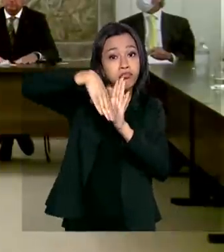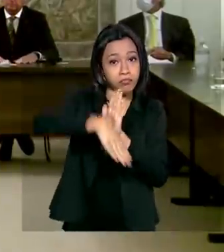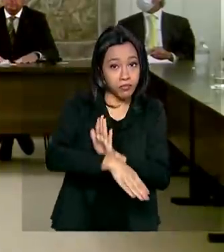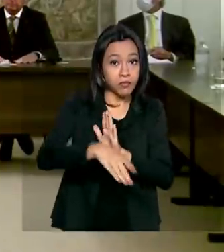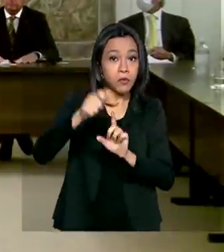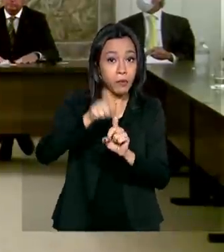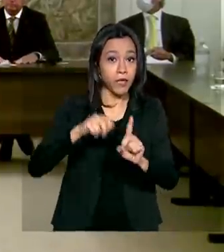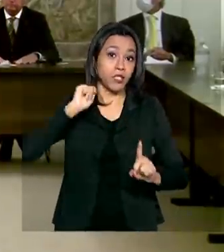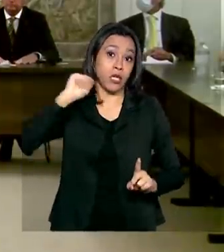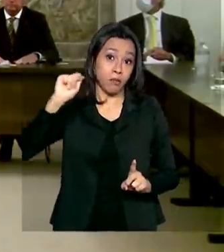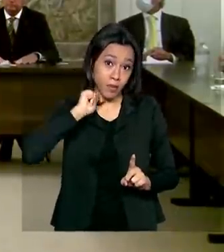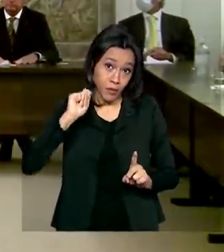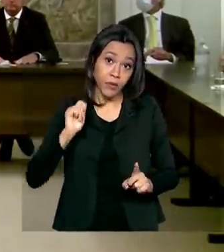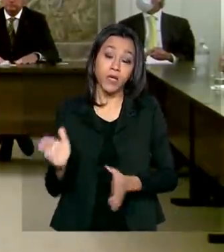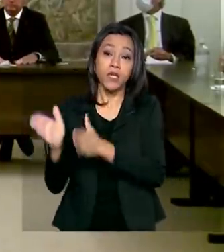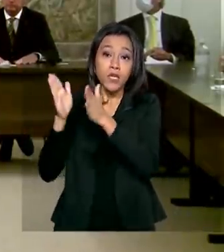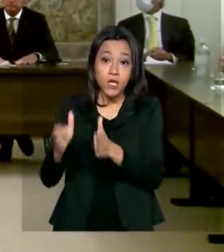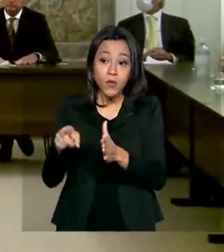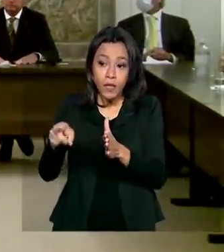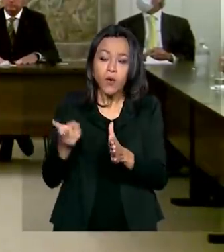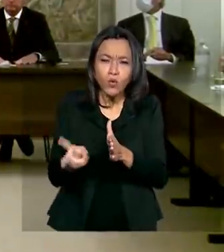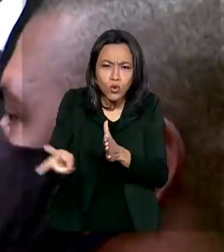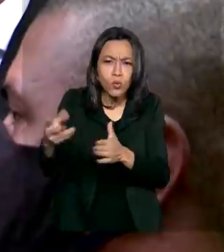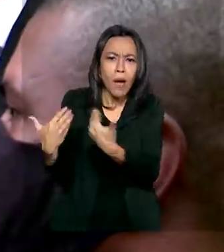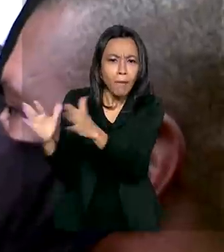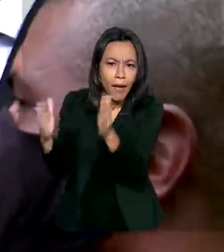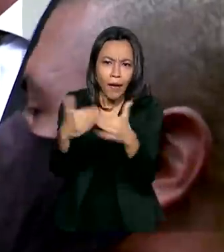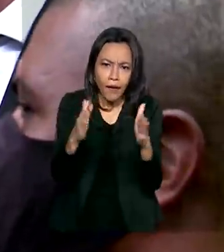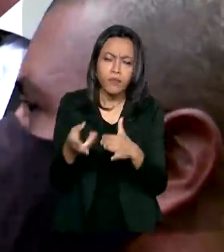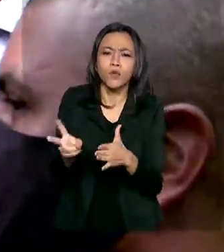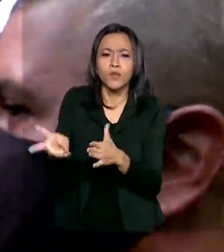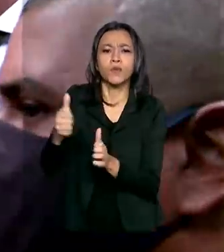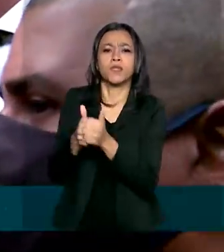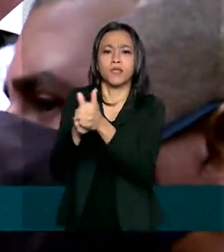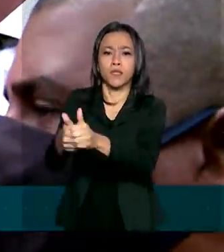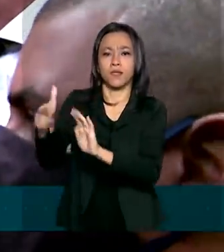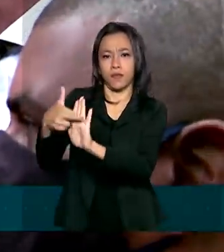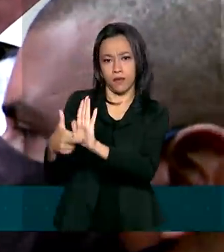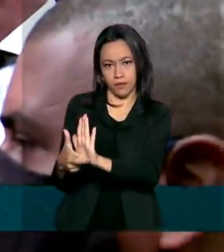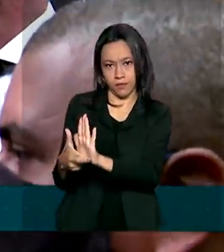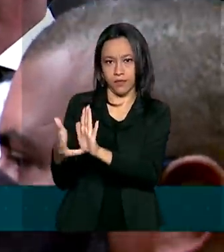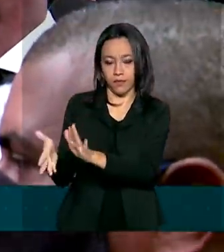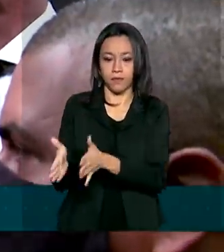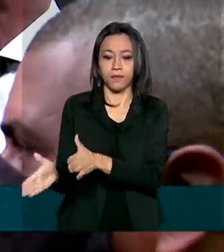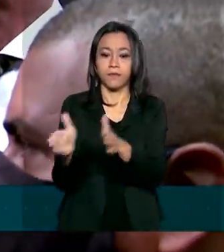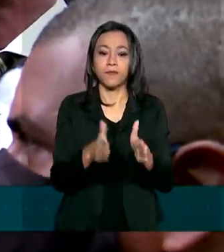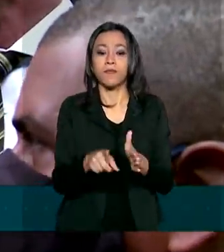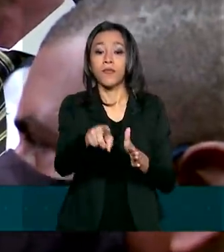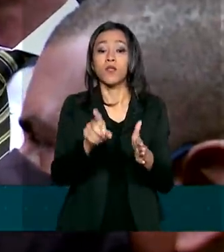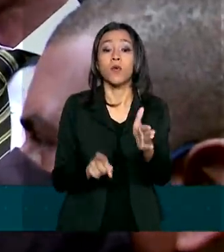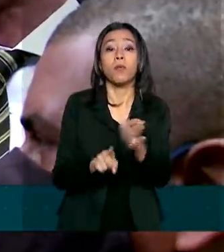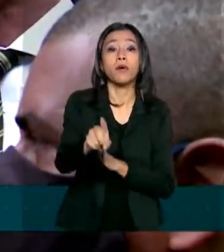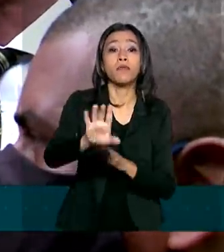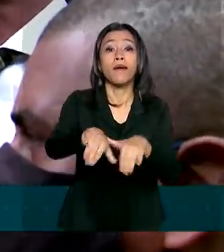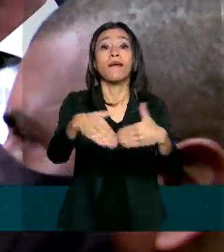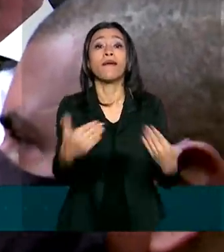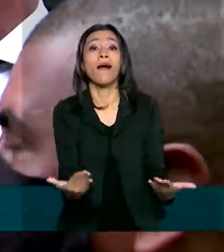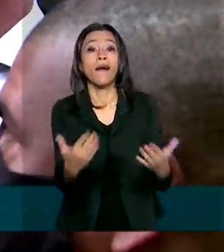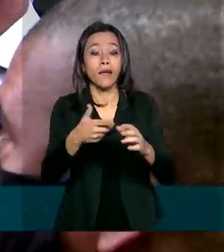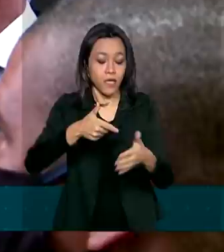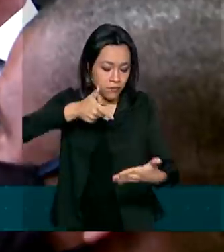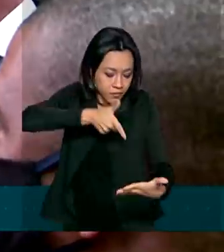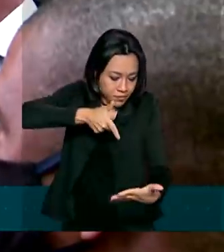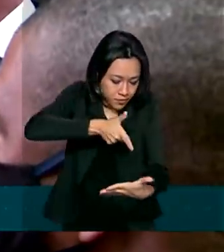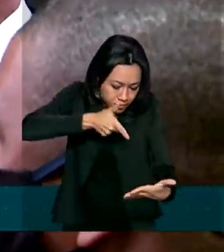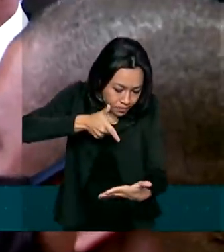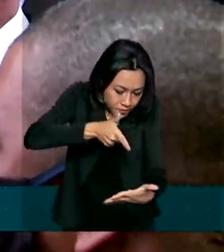funcionando segue as recomendações do Ministério da Saúde. Toda vez que individualmente eu sou perguntado, bom, mas a siderurgia, a indústria